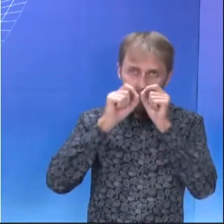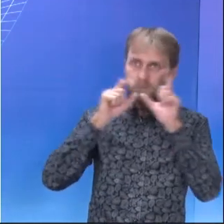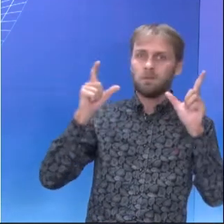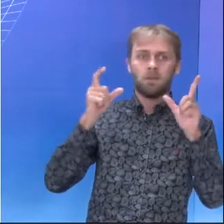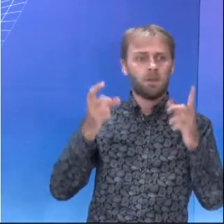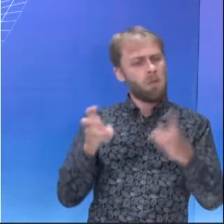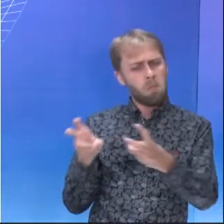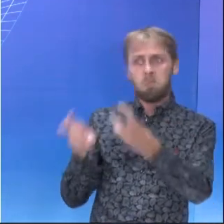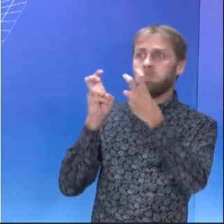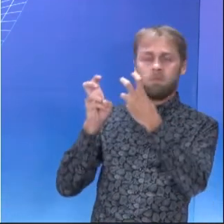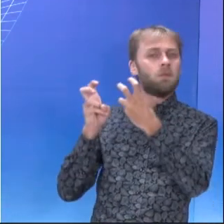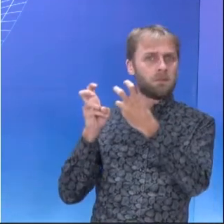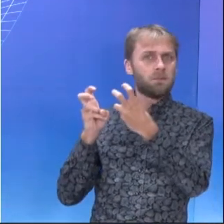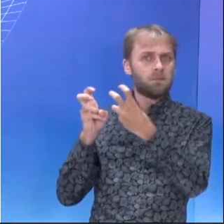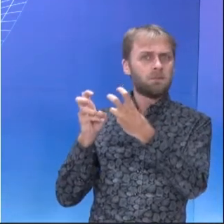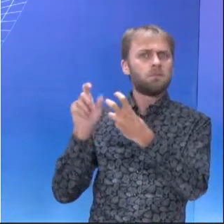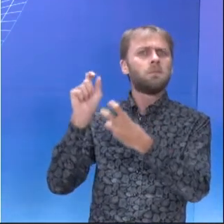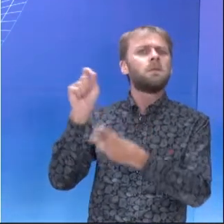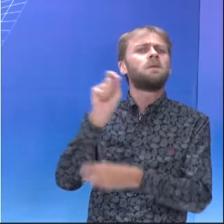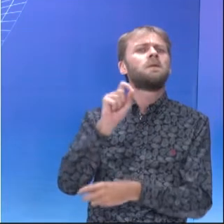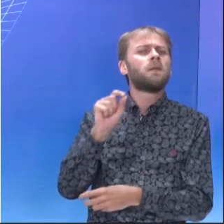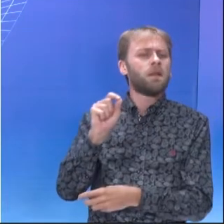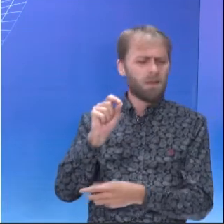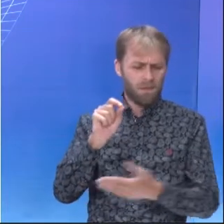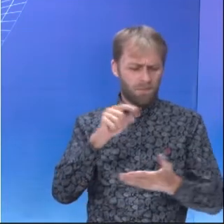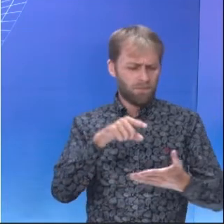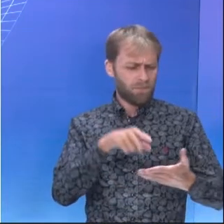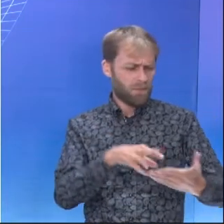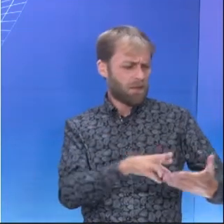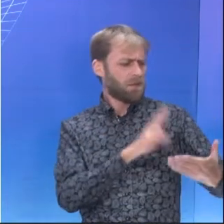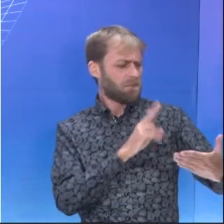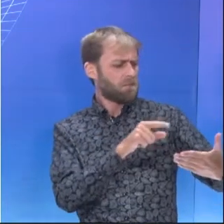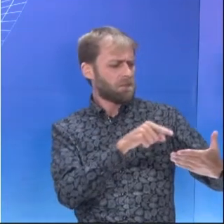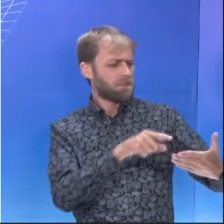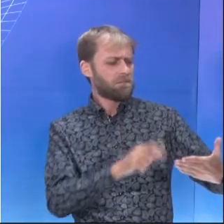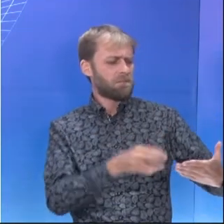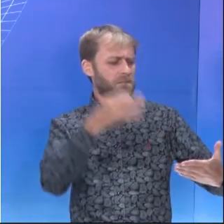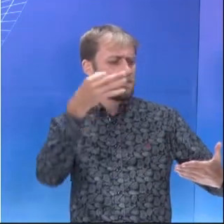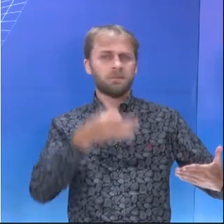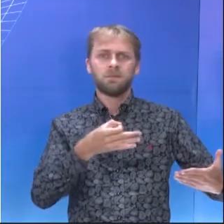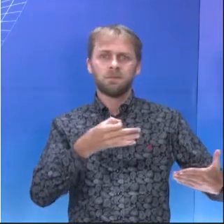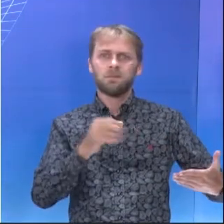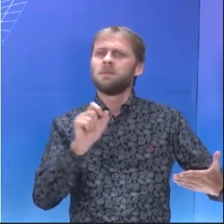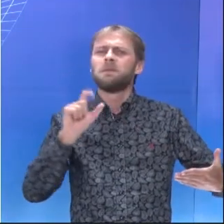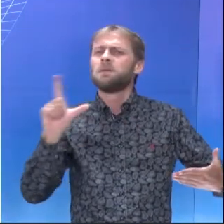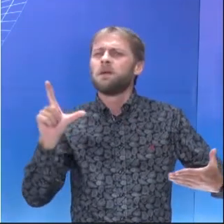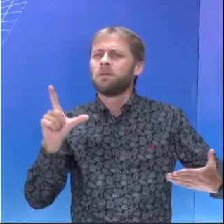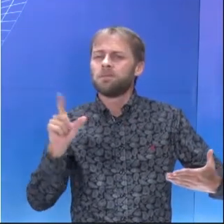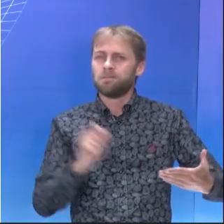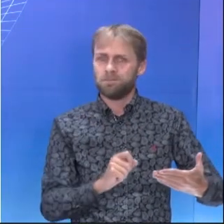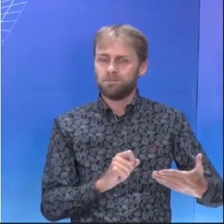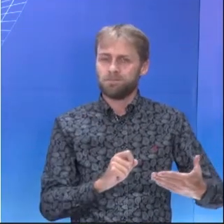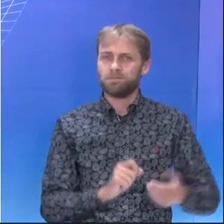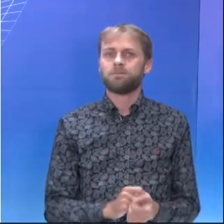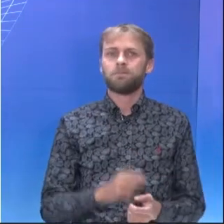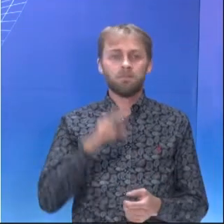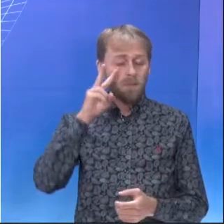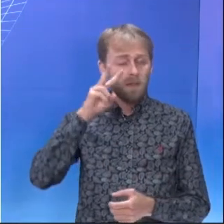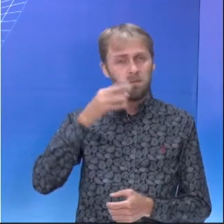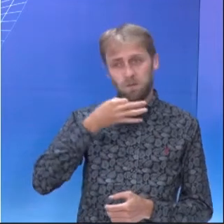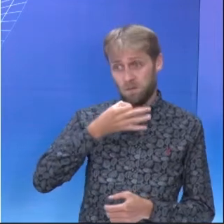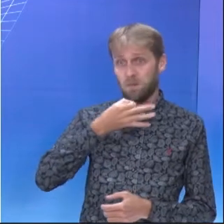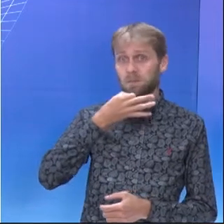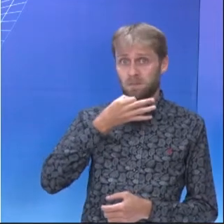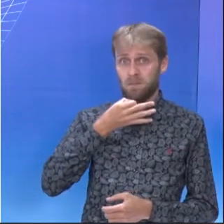segurança e vai te ajudar e você vai começar a despertar para saber quais são as alternativas que você